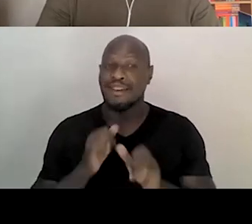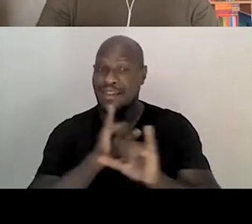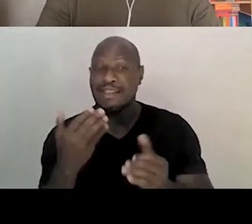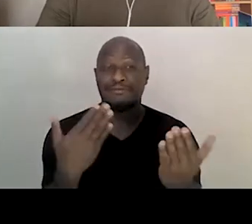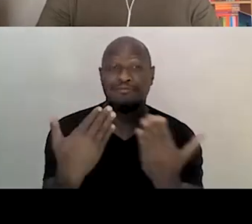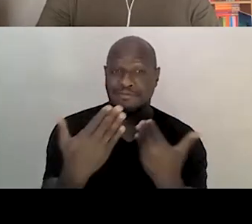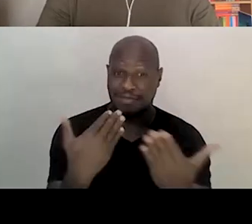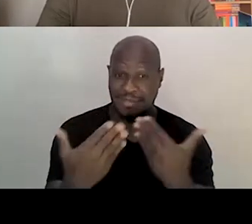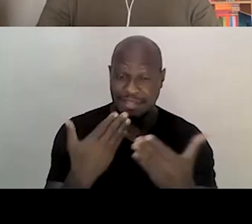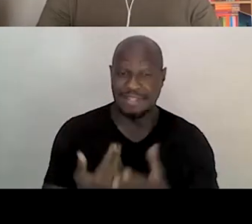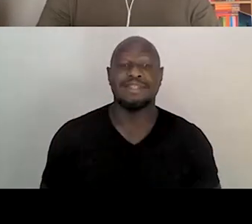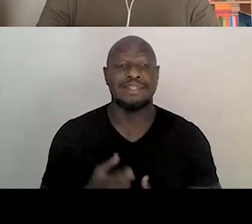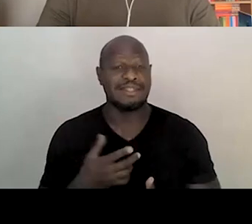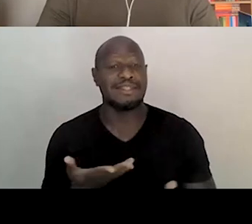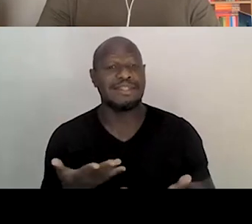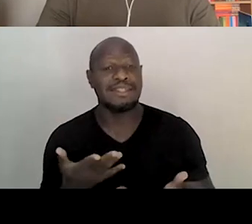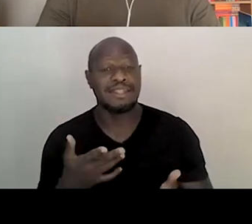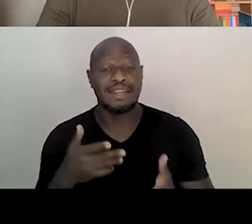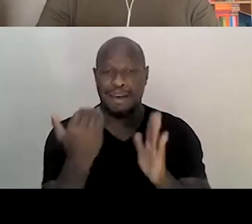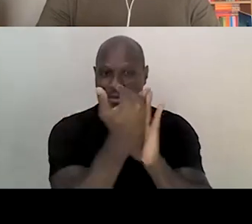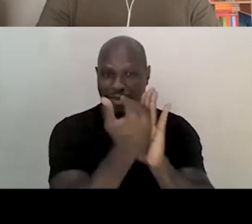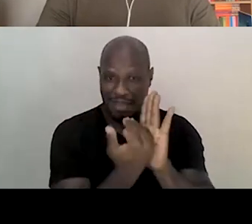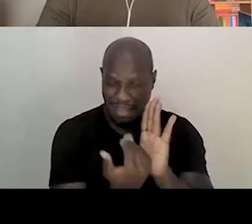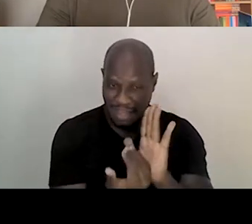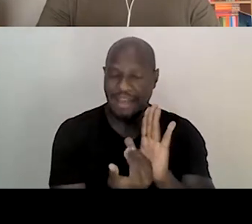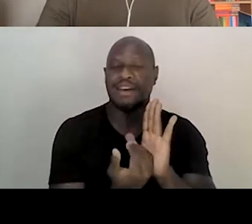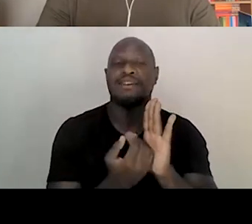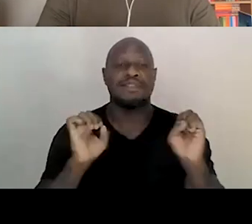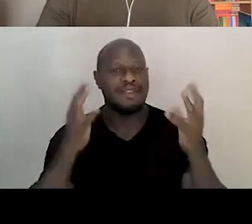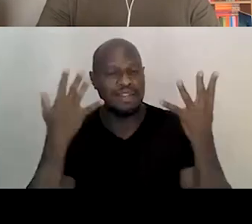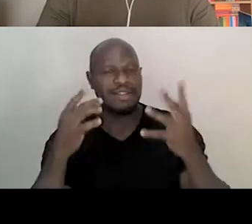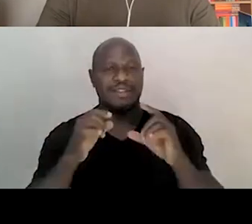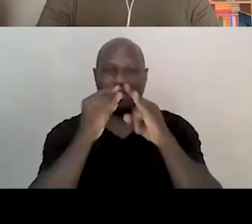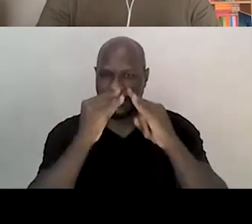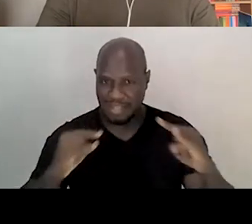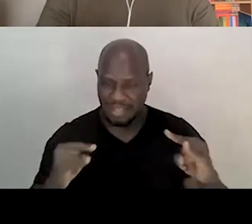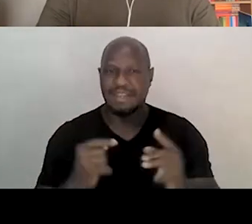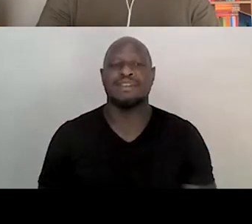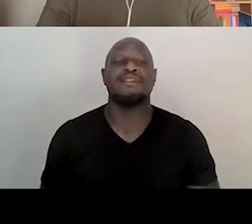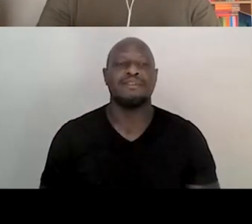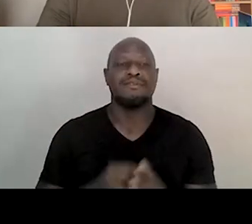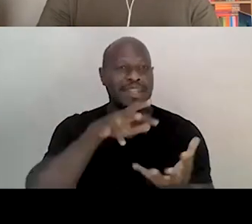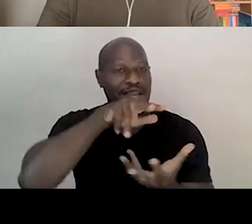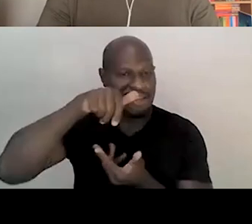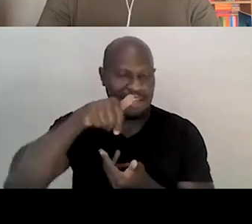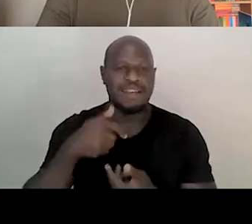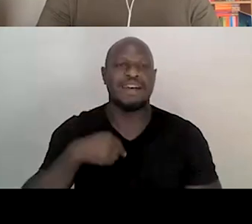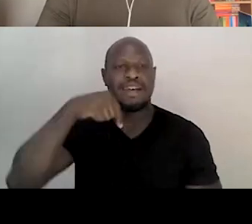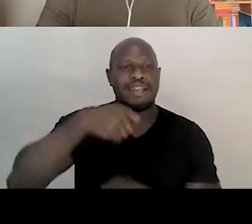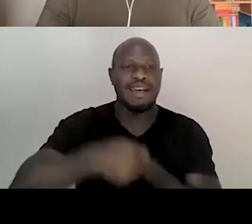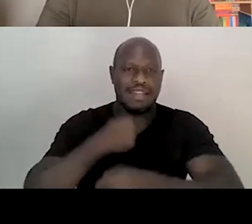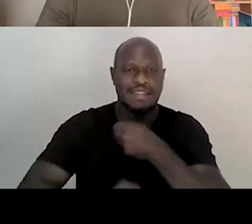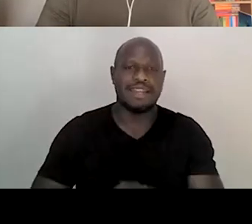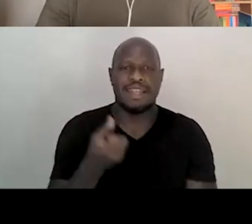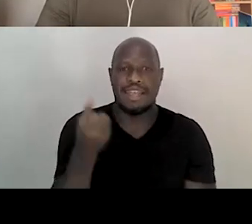que integra a programação do Festival dos Circos, o Festival Internacional Sesc de Circo, que neste ano está na sua sexta